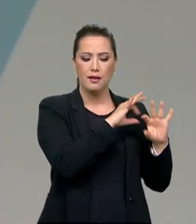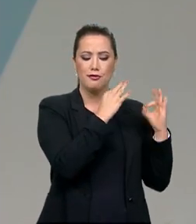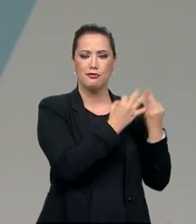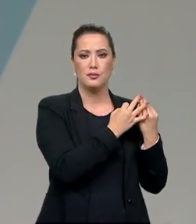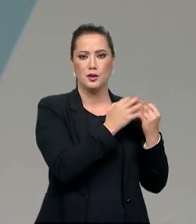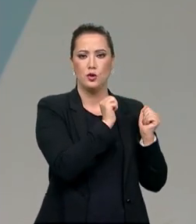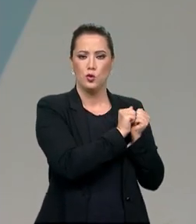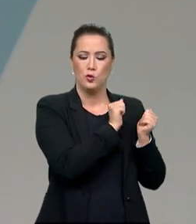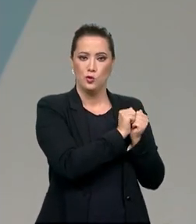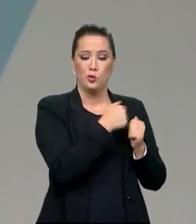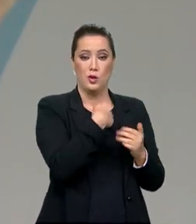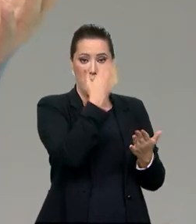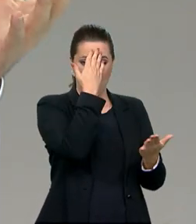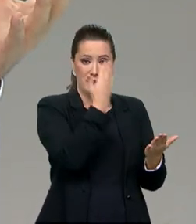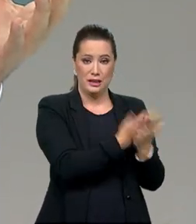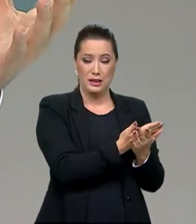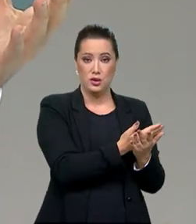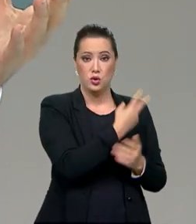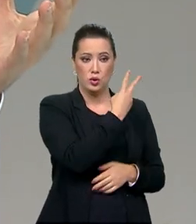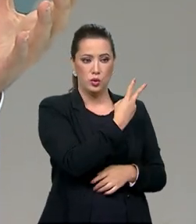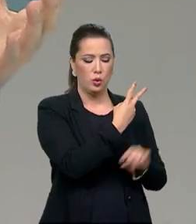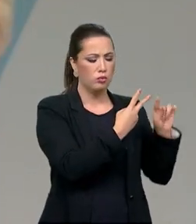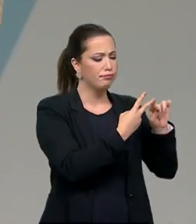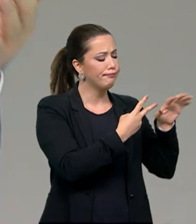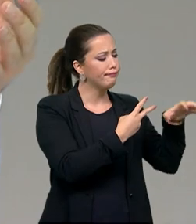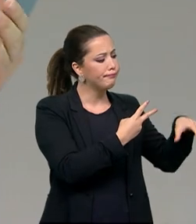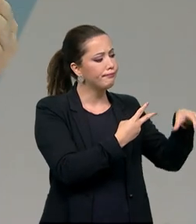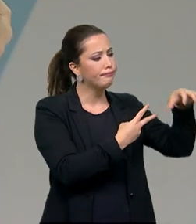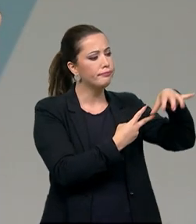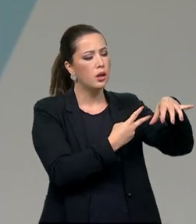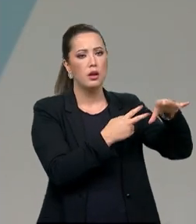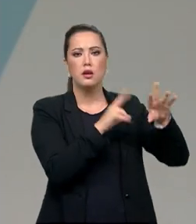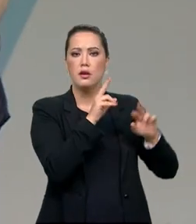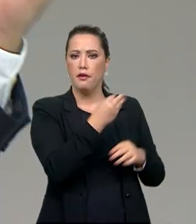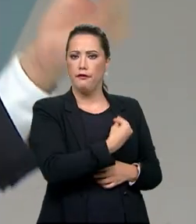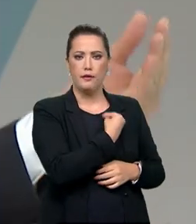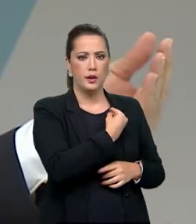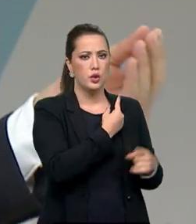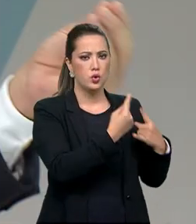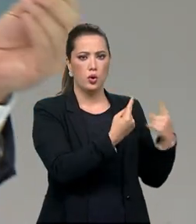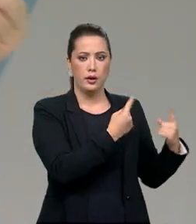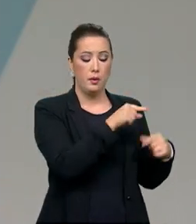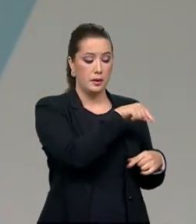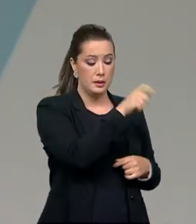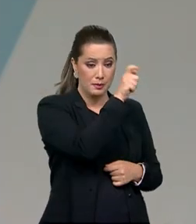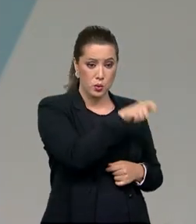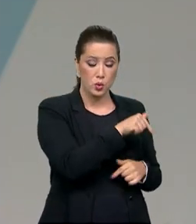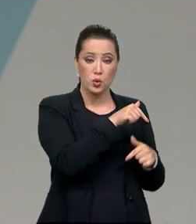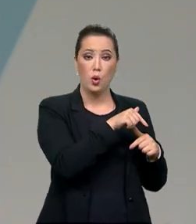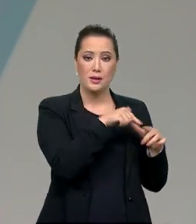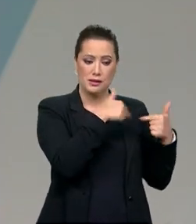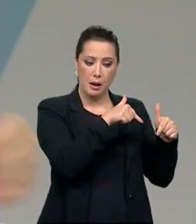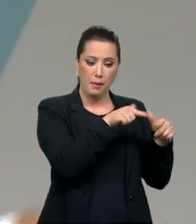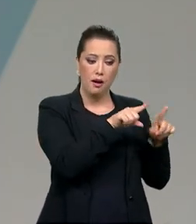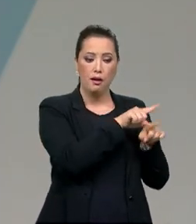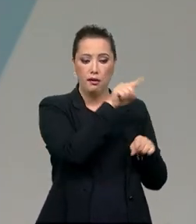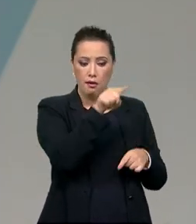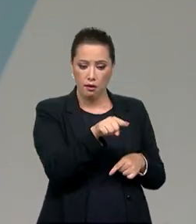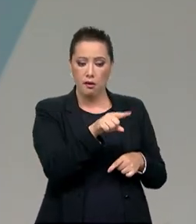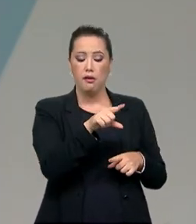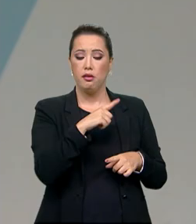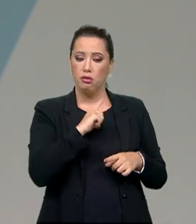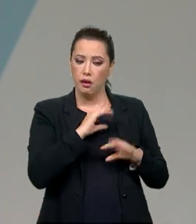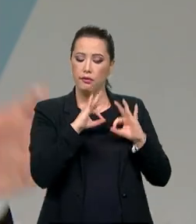família. Eu creio que são duas esferas centrais na vida de qualquer pessoa. Quer dizer, as pessoas trabalham e as pessoas têm a sua